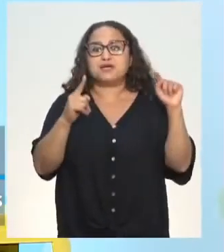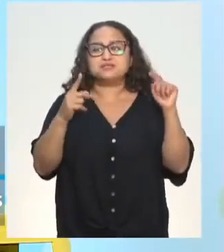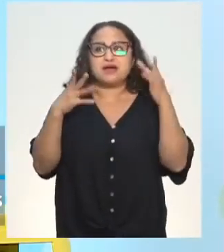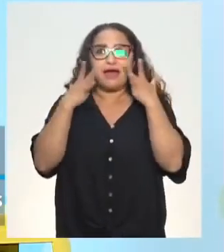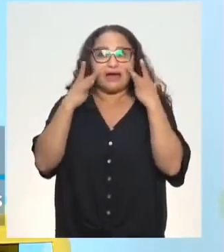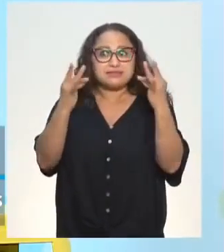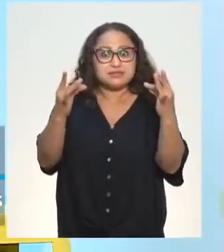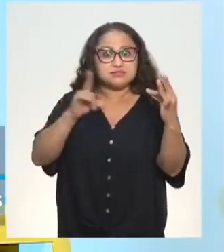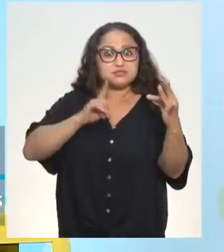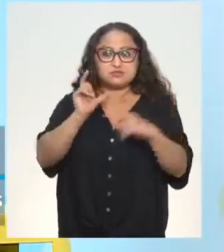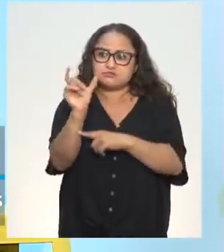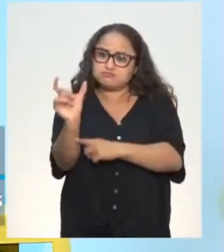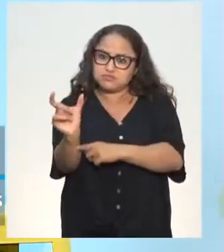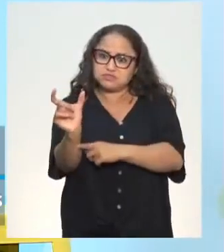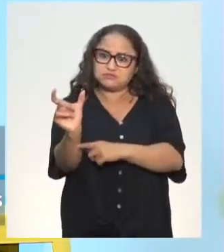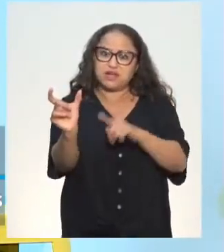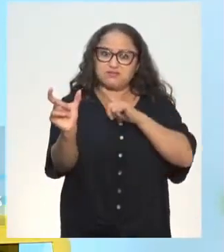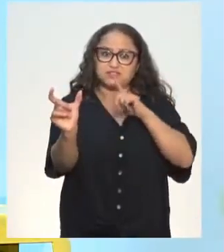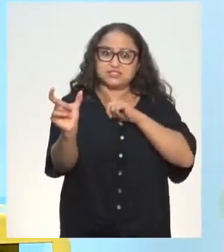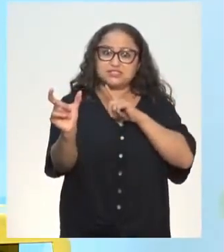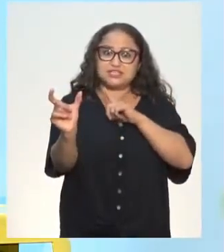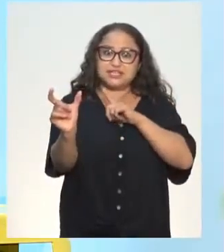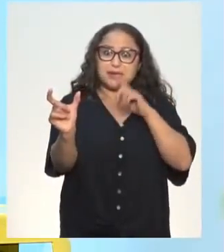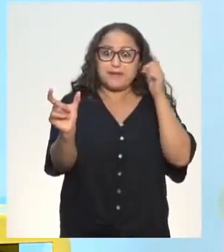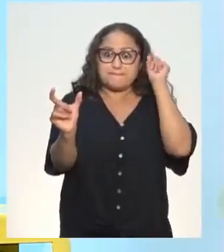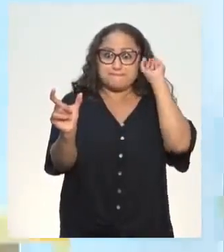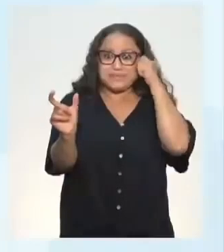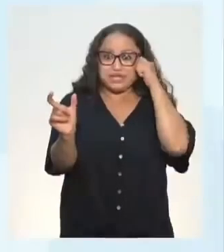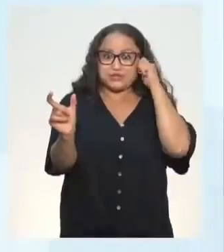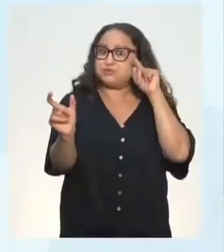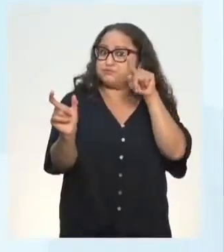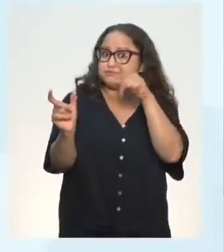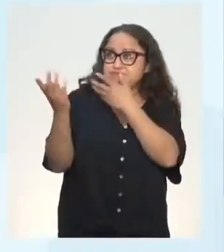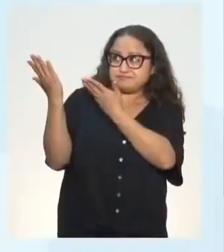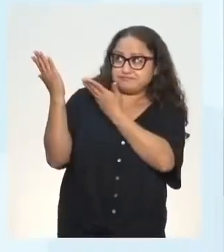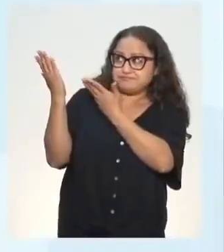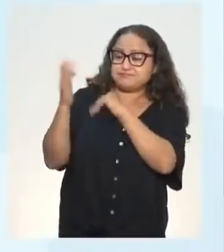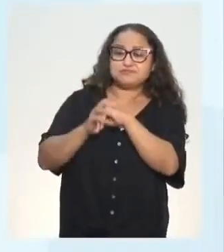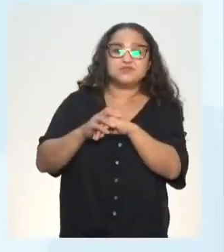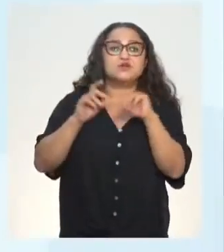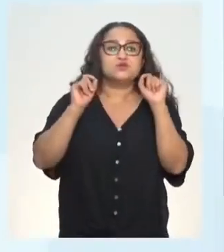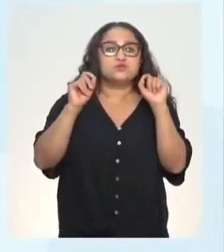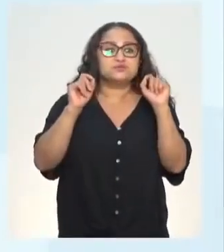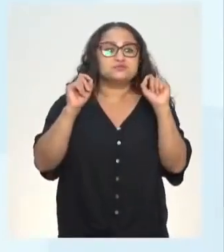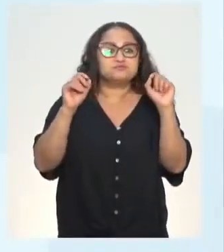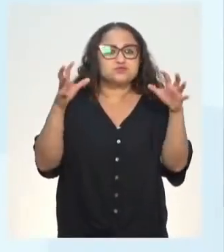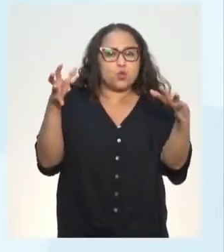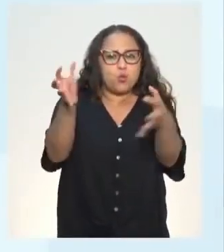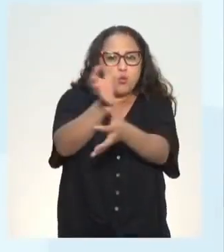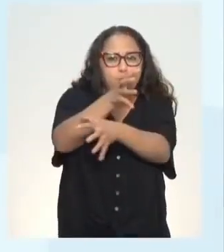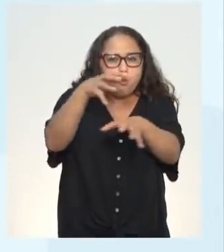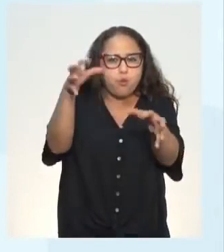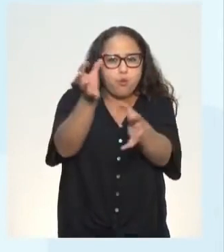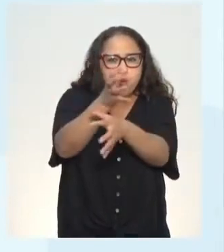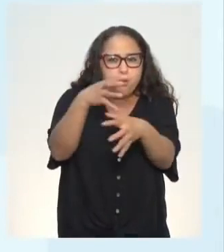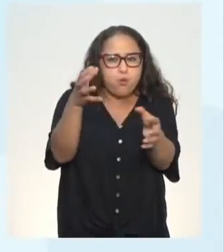prestando atenção. Por essas palavras aparecem assim? Vamos continuar. No caso da tempestade de areia, olha aí o negrito de